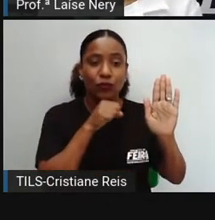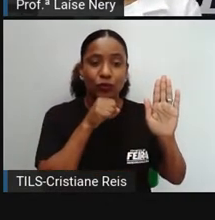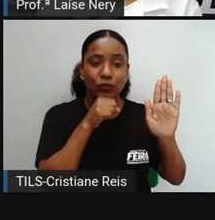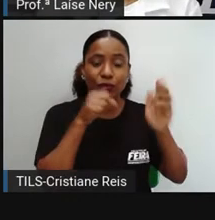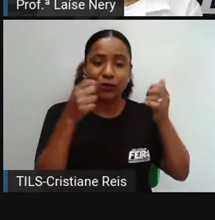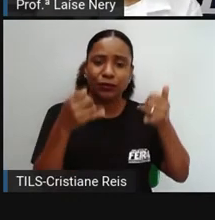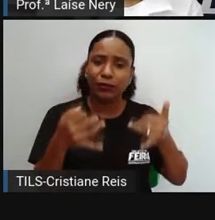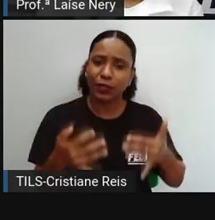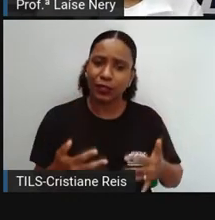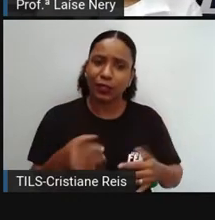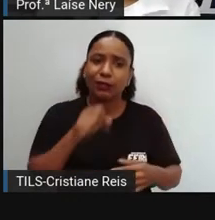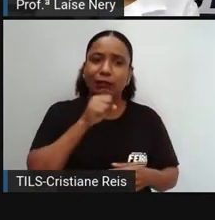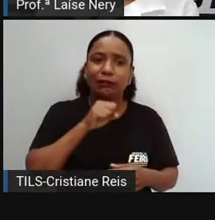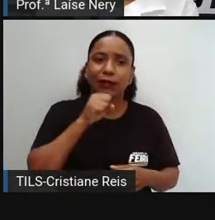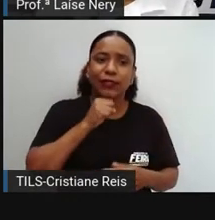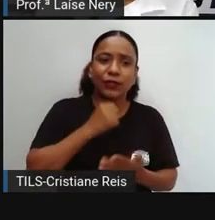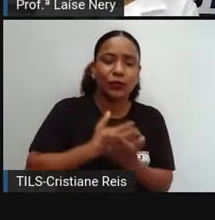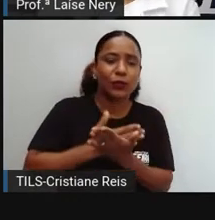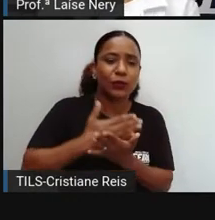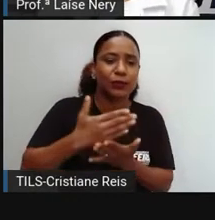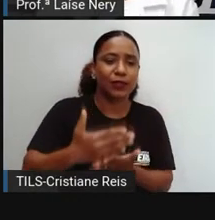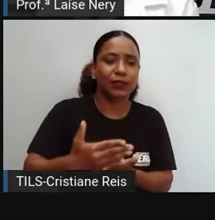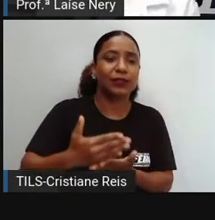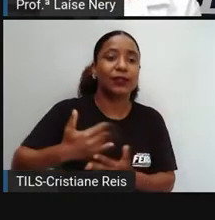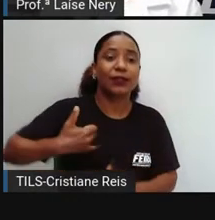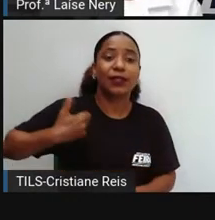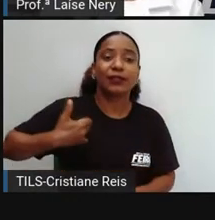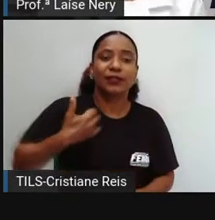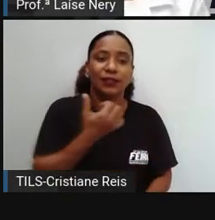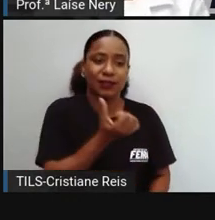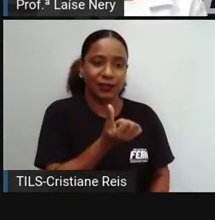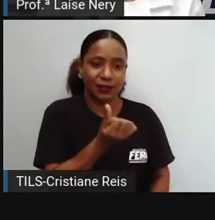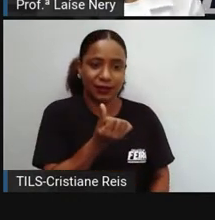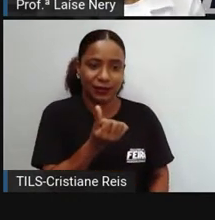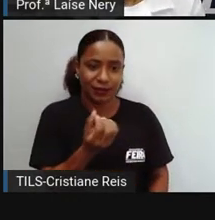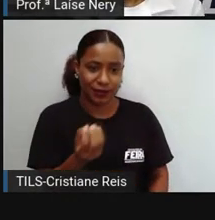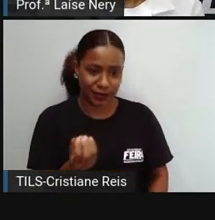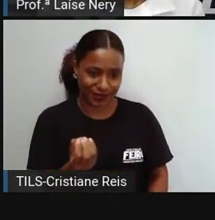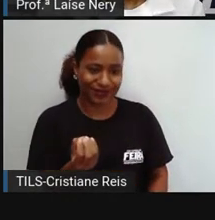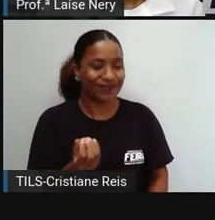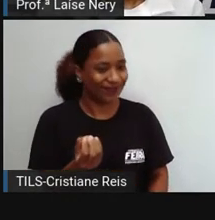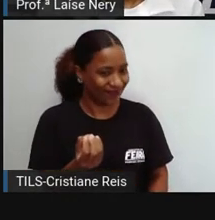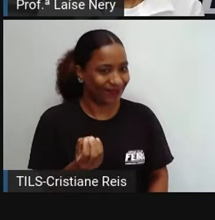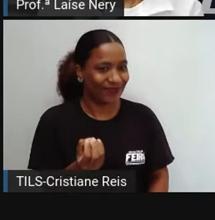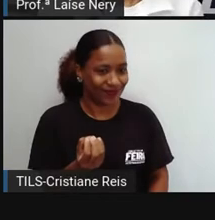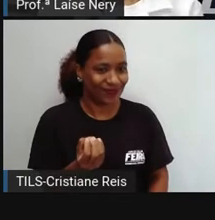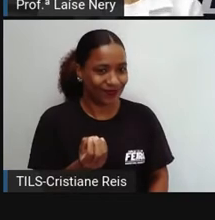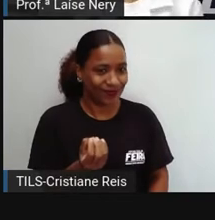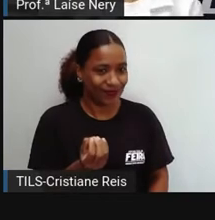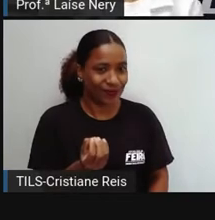aos 60 anos. E aí também os hormônios são